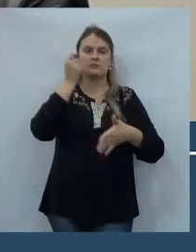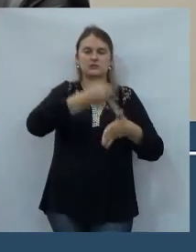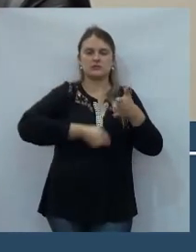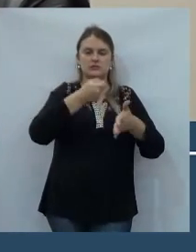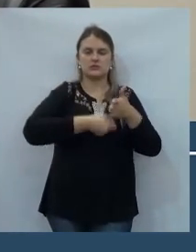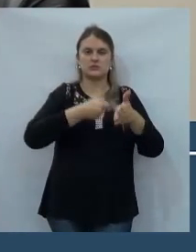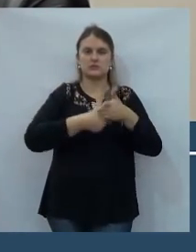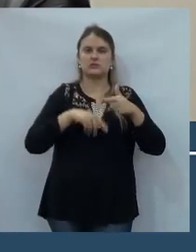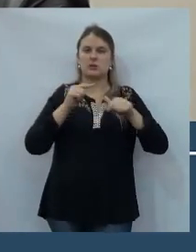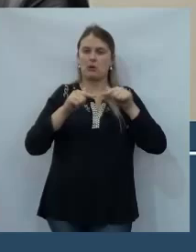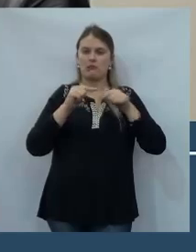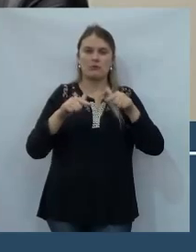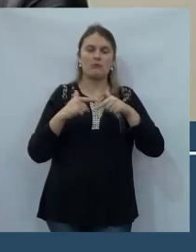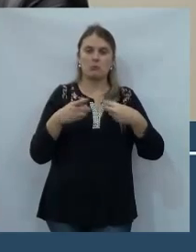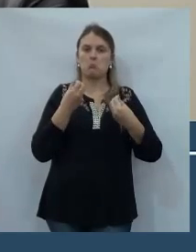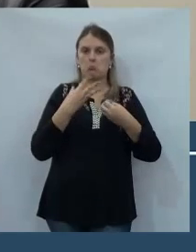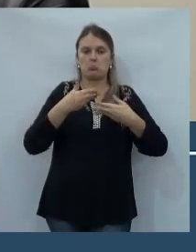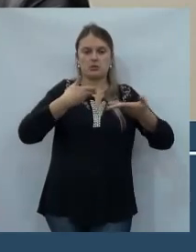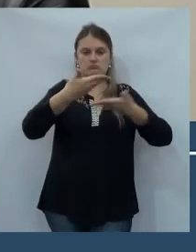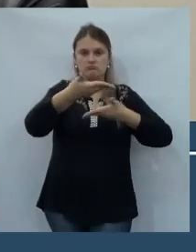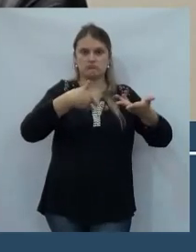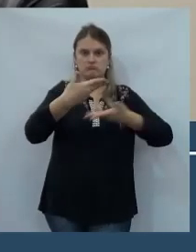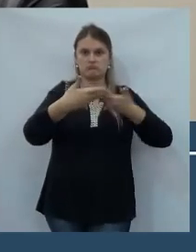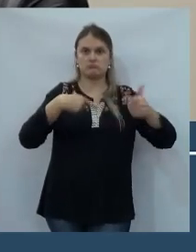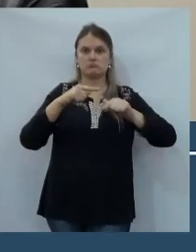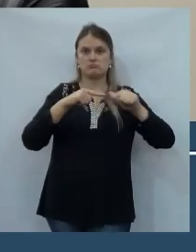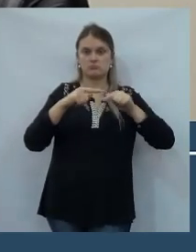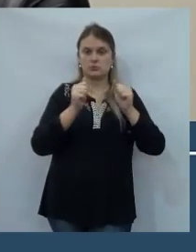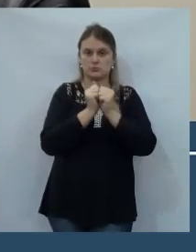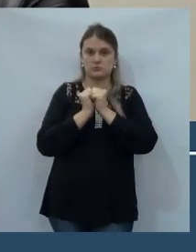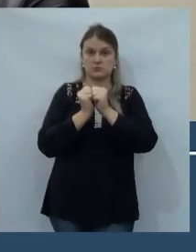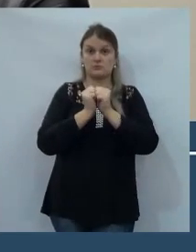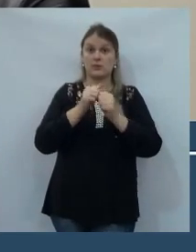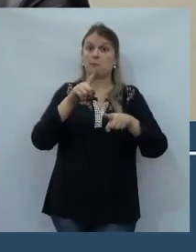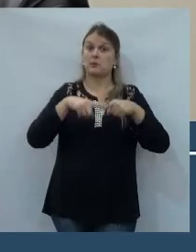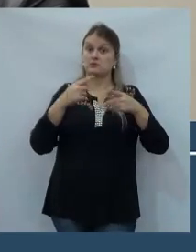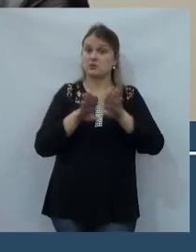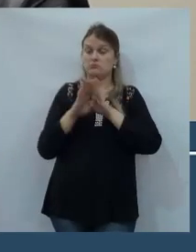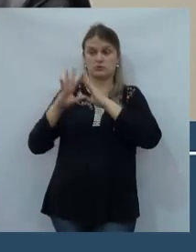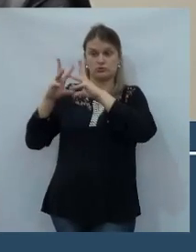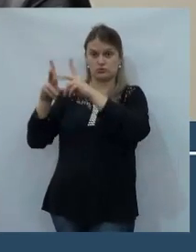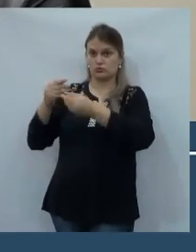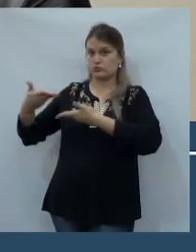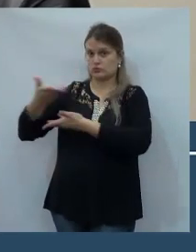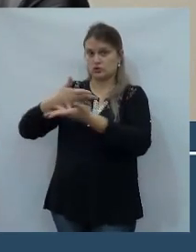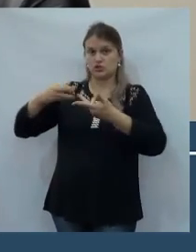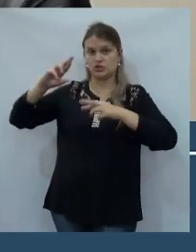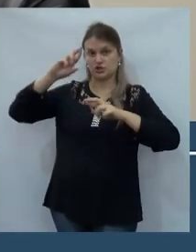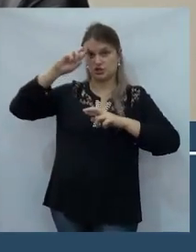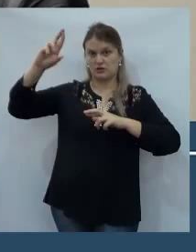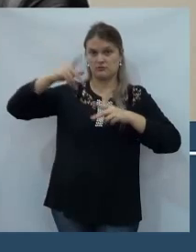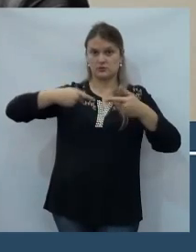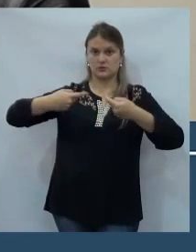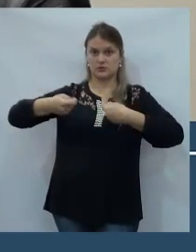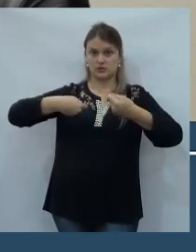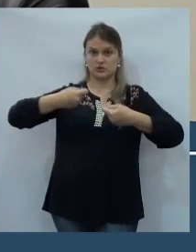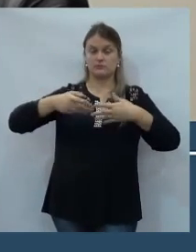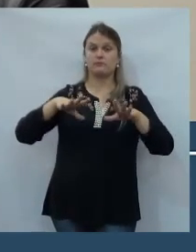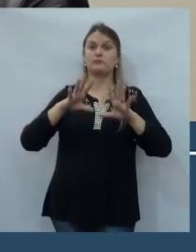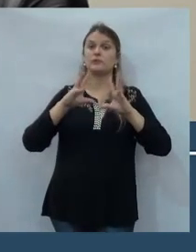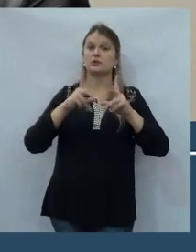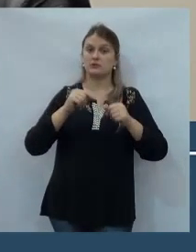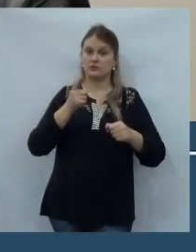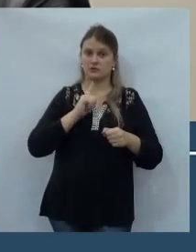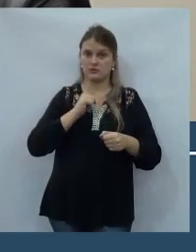noite do Pires, e o Pires correspondia, mas também ele cobrava de todos os outros gestores da Coapar. E eu tenho certeza que ele vai